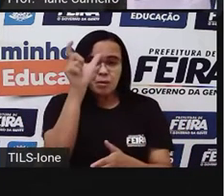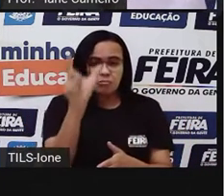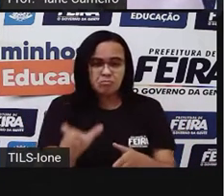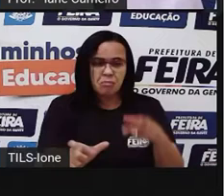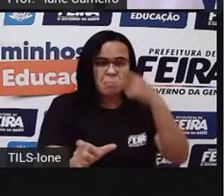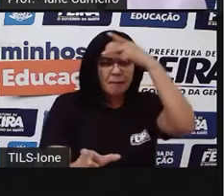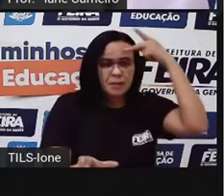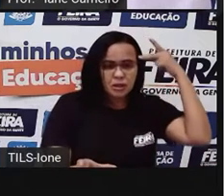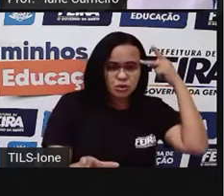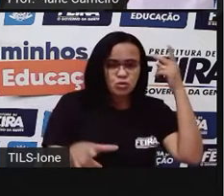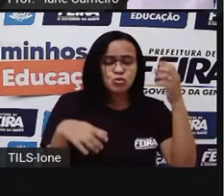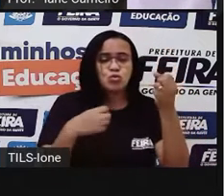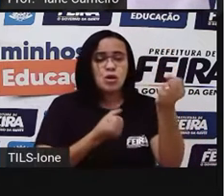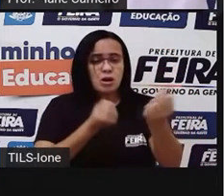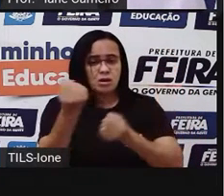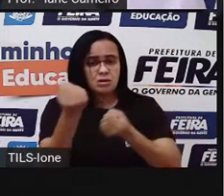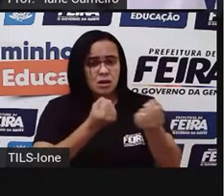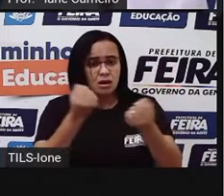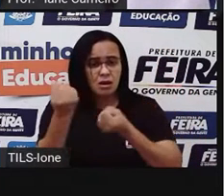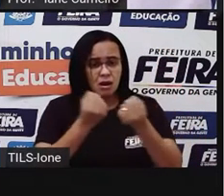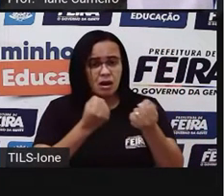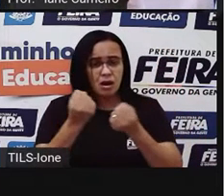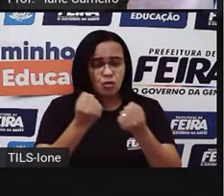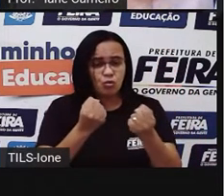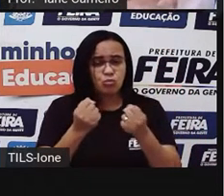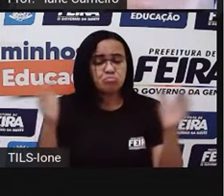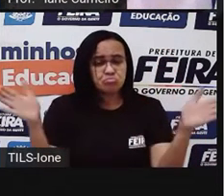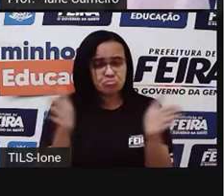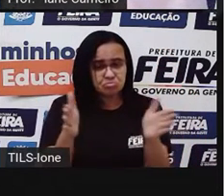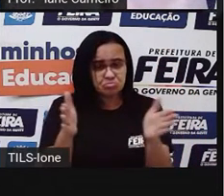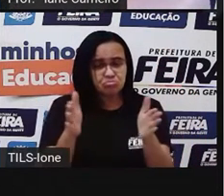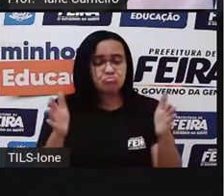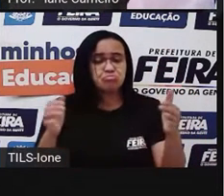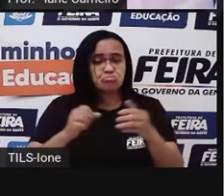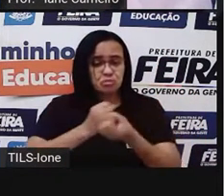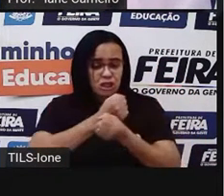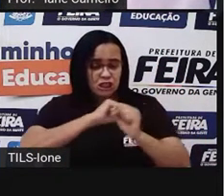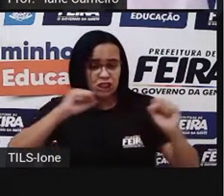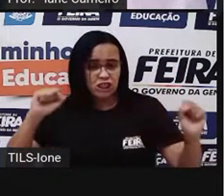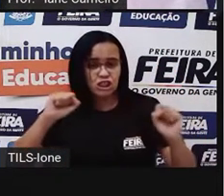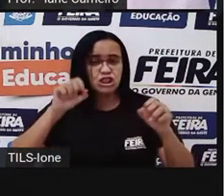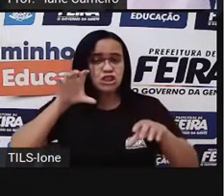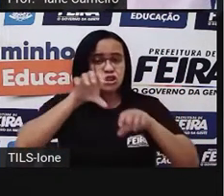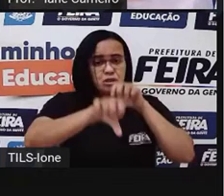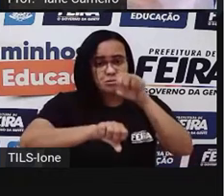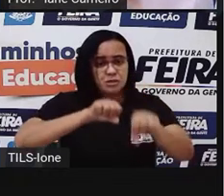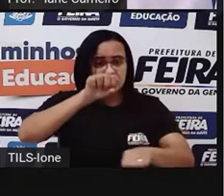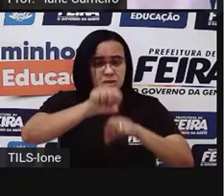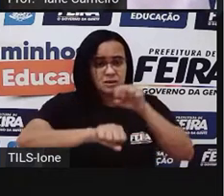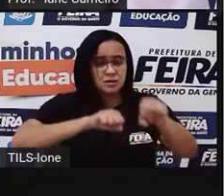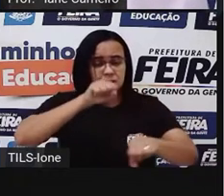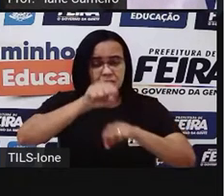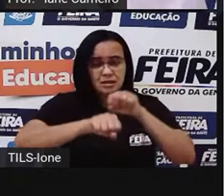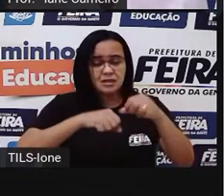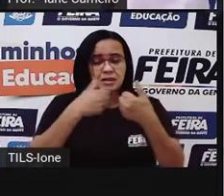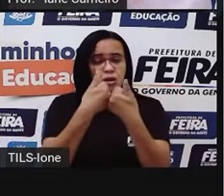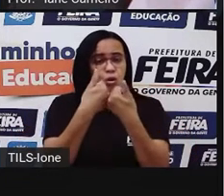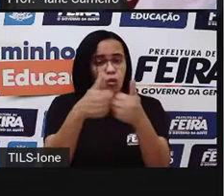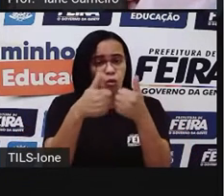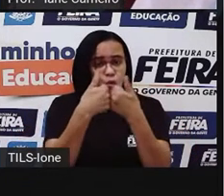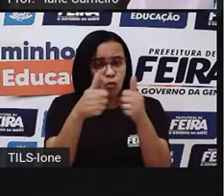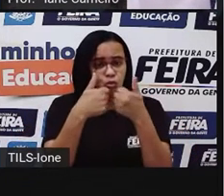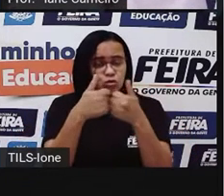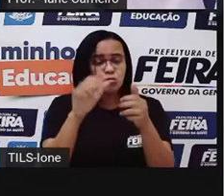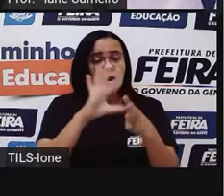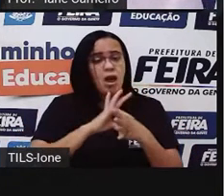pequenos, bicicleta, moto, combi, O ônibus, a canoa, transportam pessoas, né? De